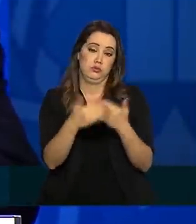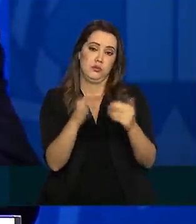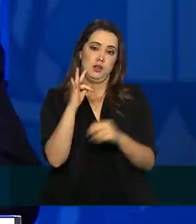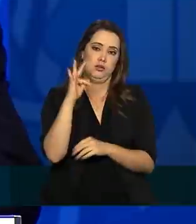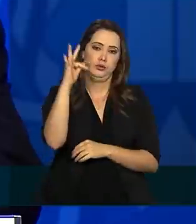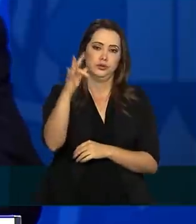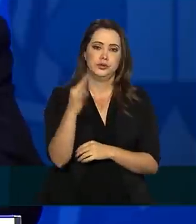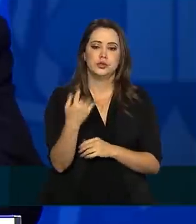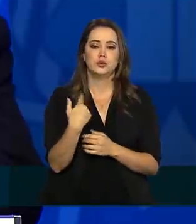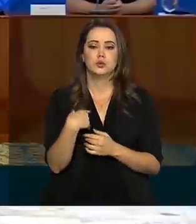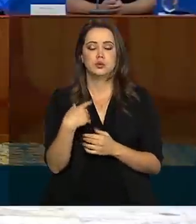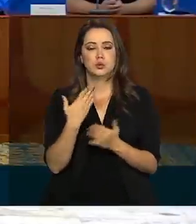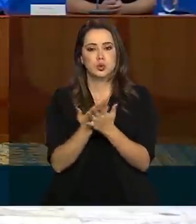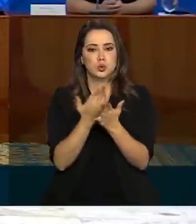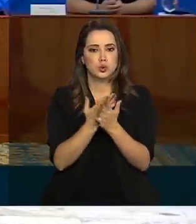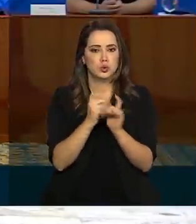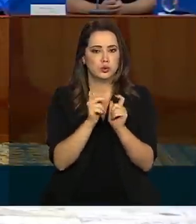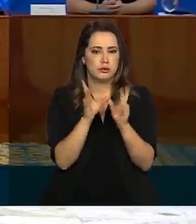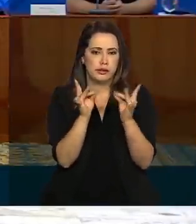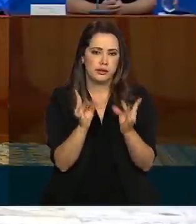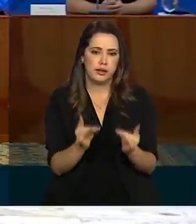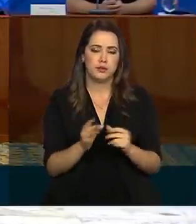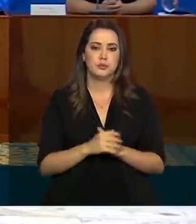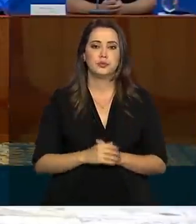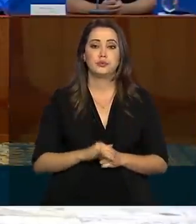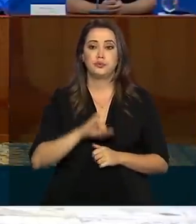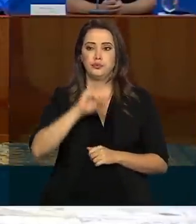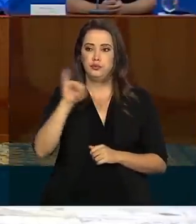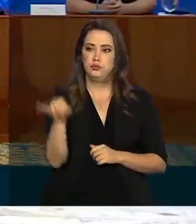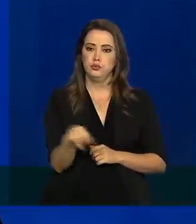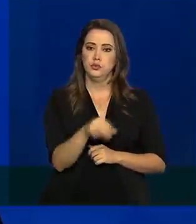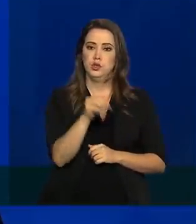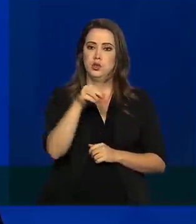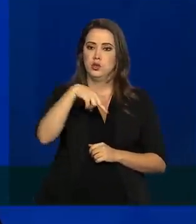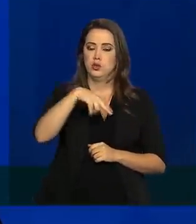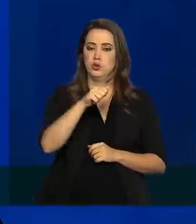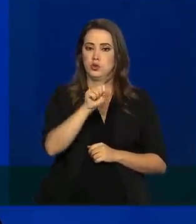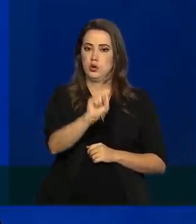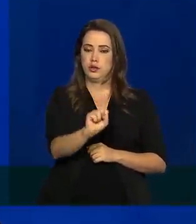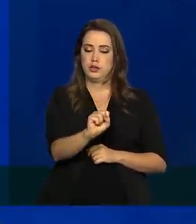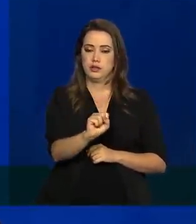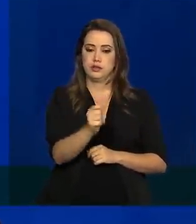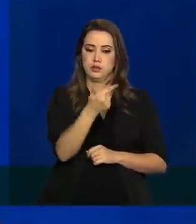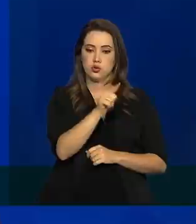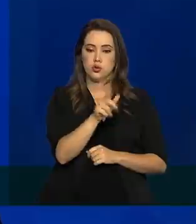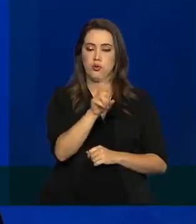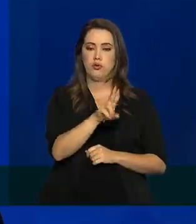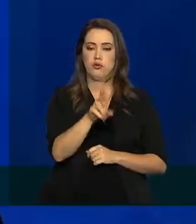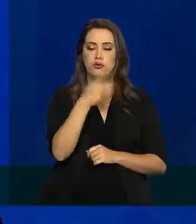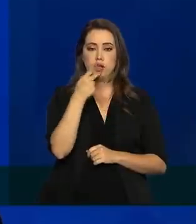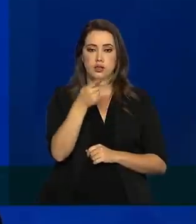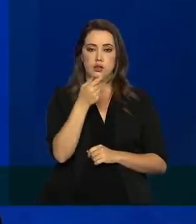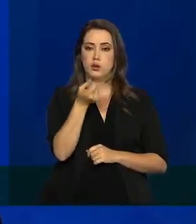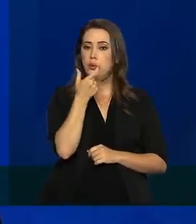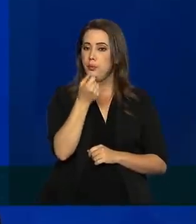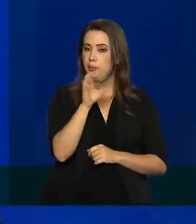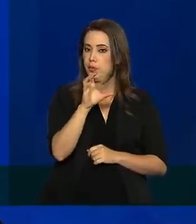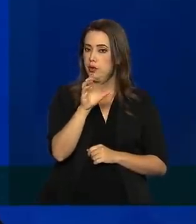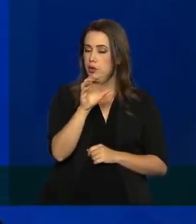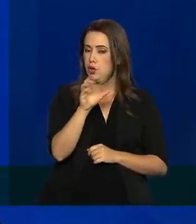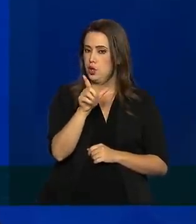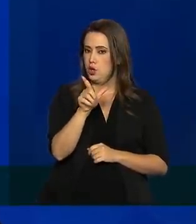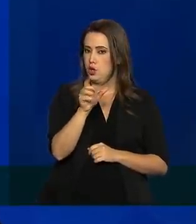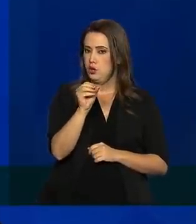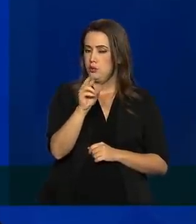ele nos apresentou. o Jonas Valente da Agência Brasil. Nós vamos voltar ao tema da cloroquina. Dos estudos